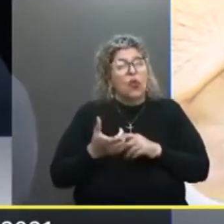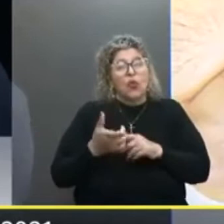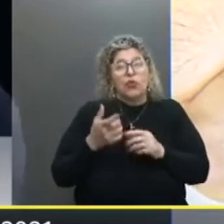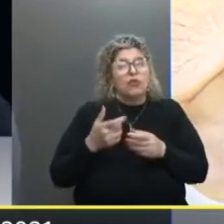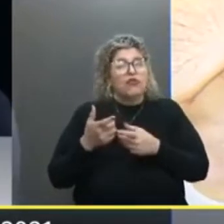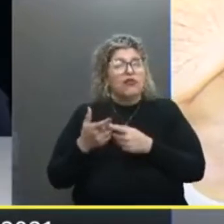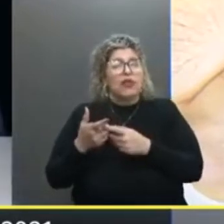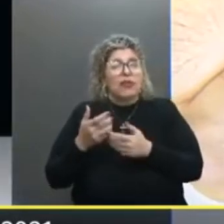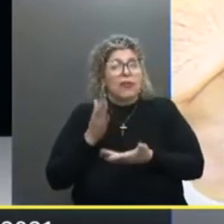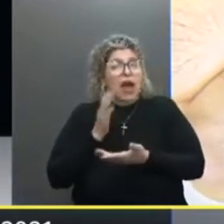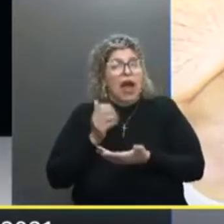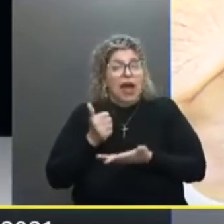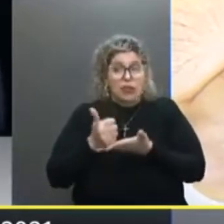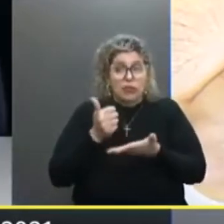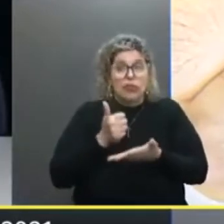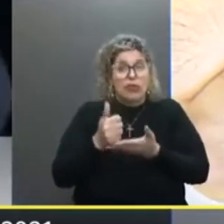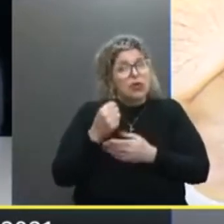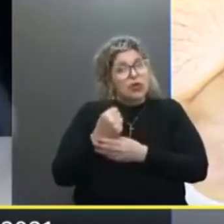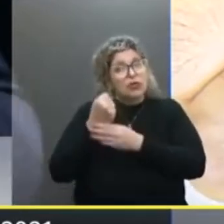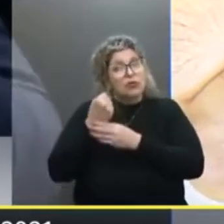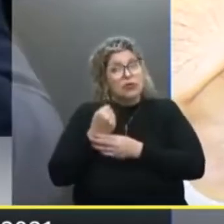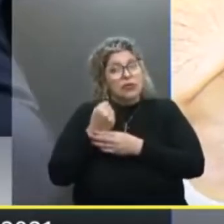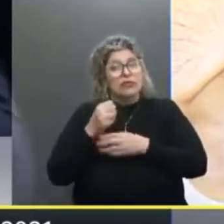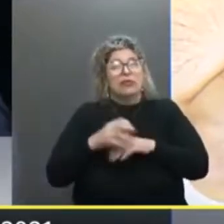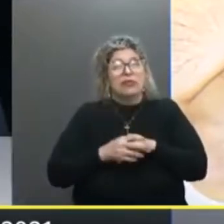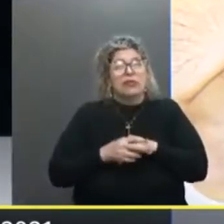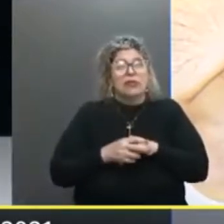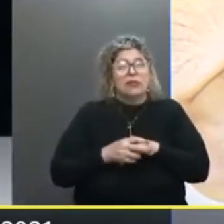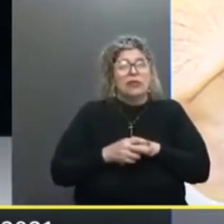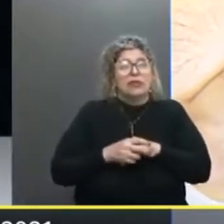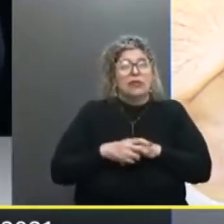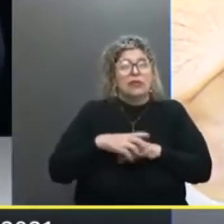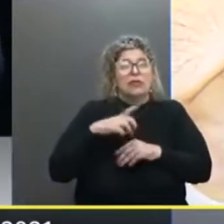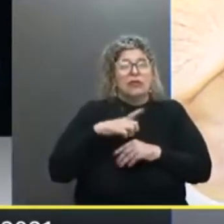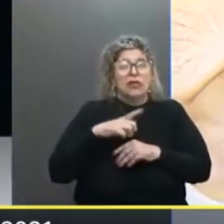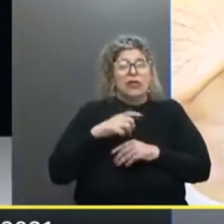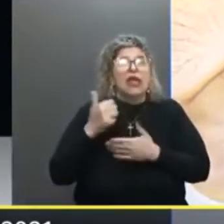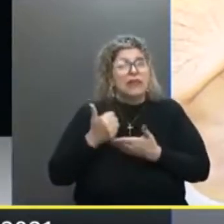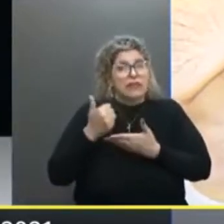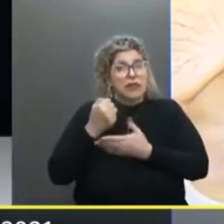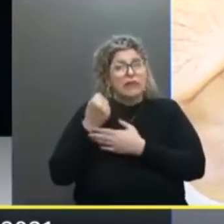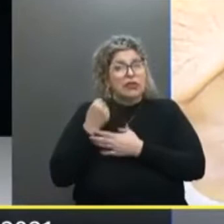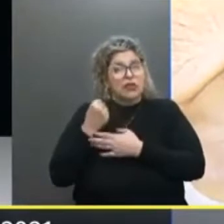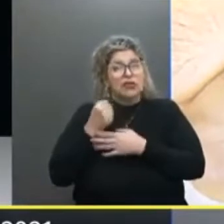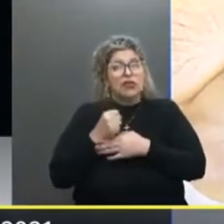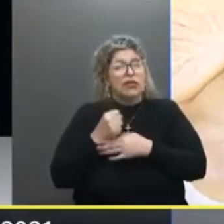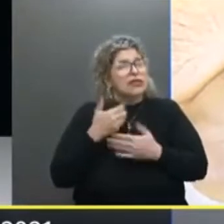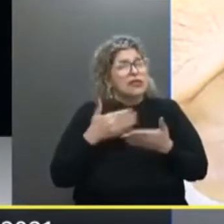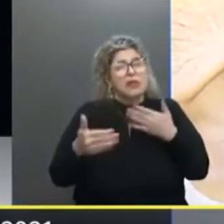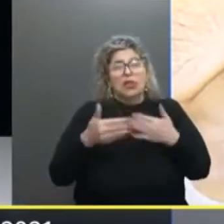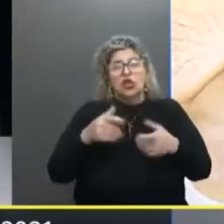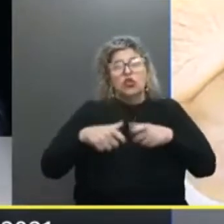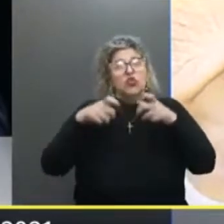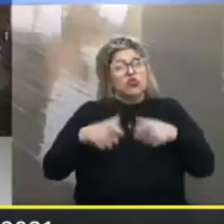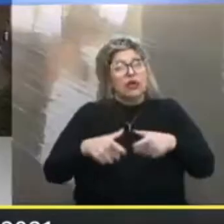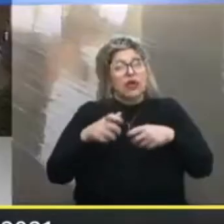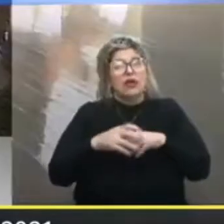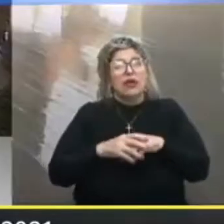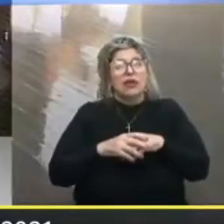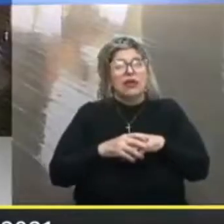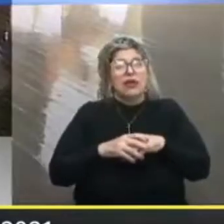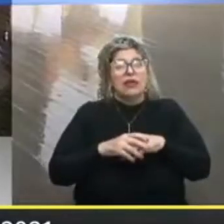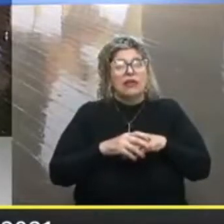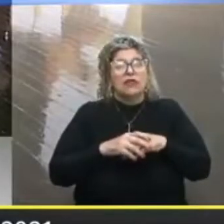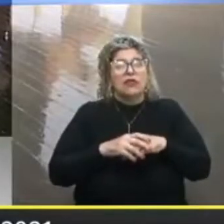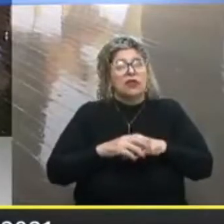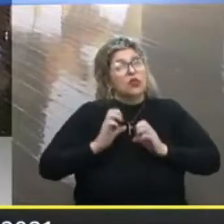outra Justamente porque A nossa defesa É uma defesa Do médico E portanto Defendíamos Independente da posição Desde que claro Dentro